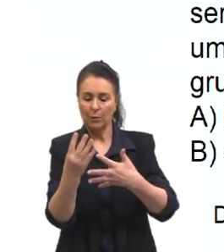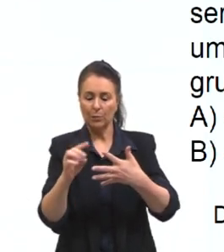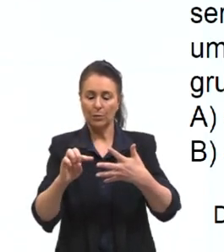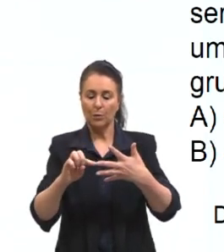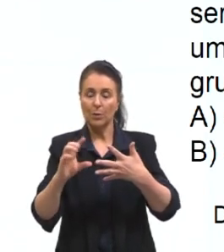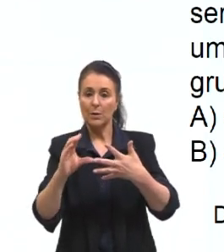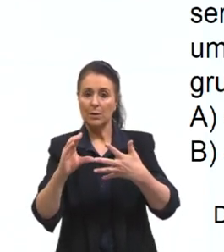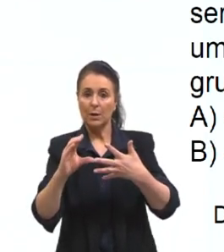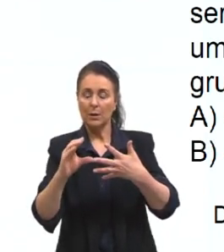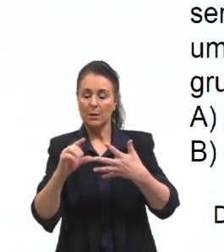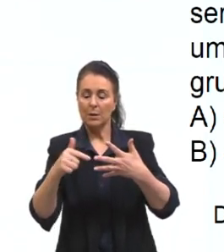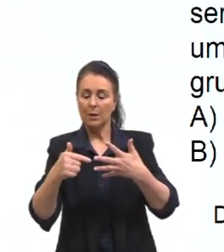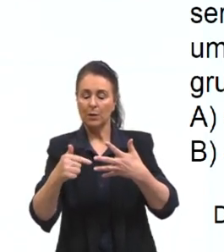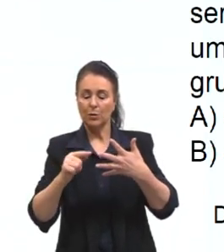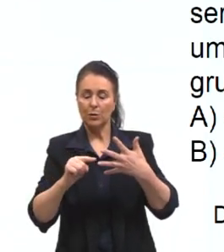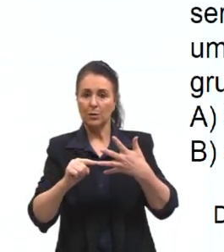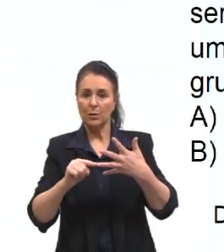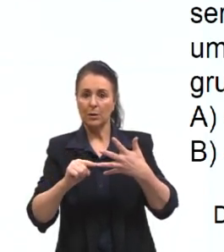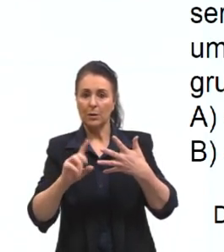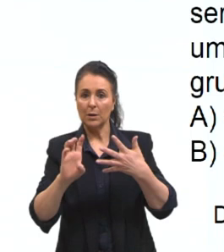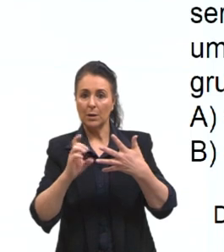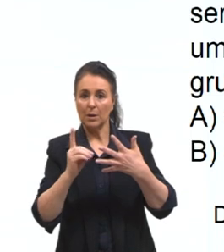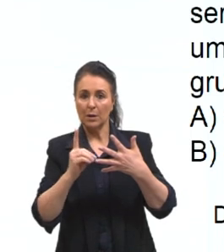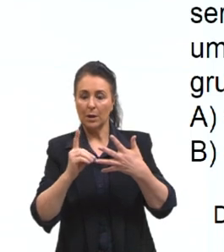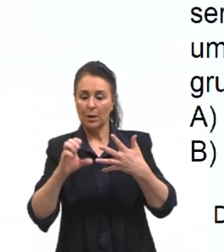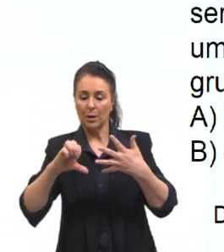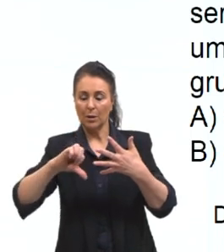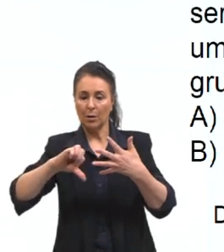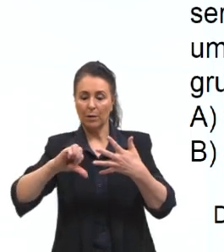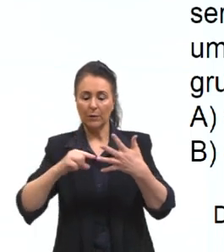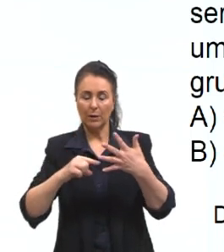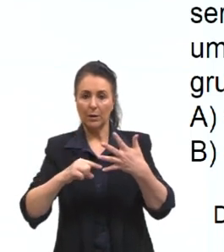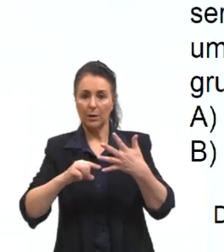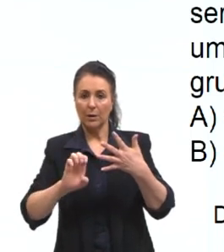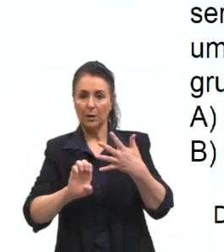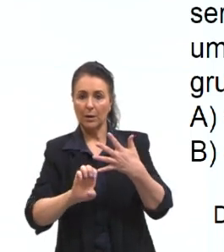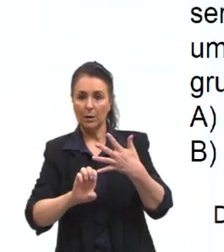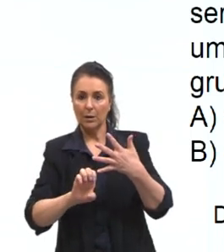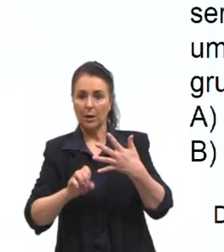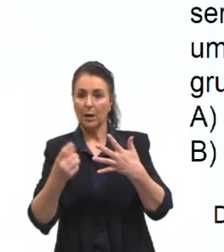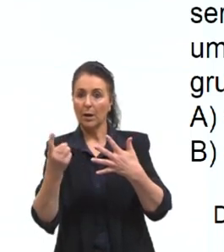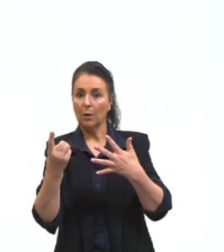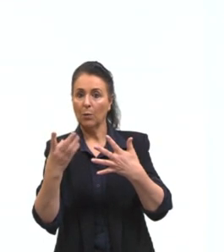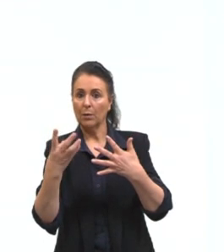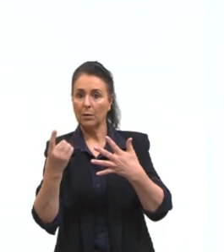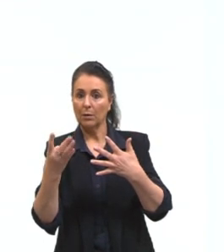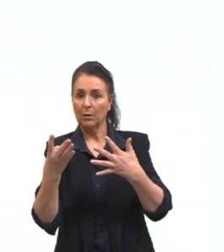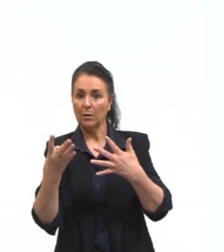letra C, 7, letra D, 9 e letra E, 14.